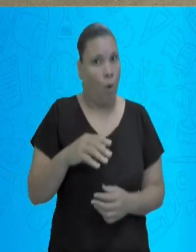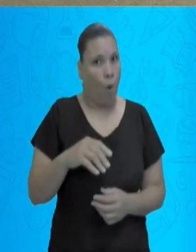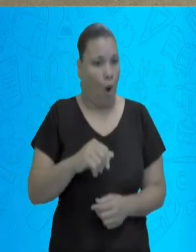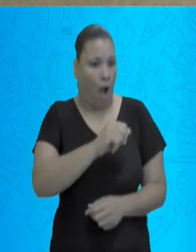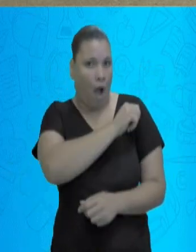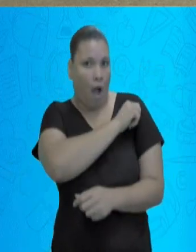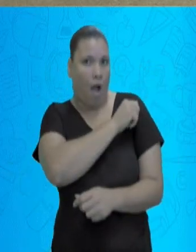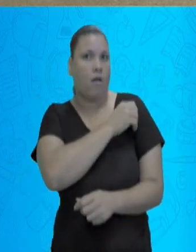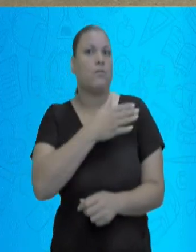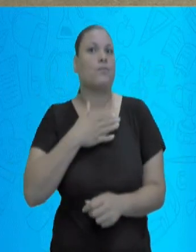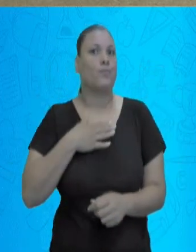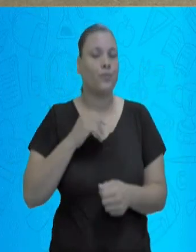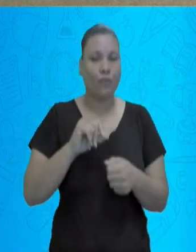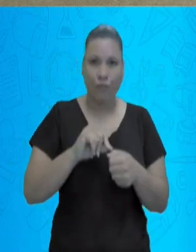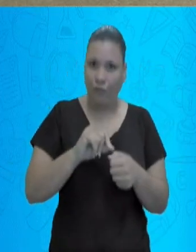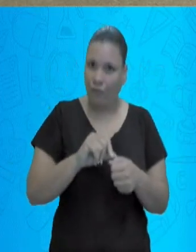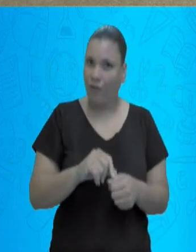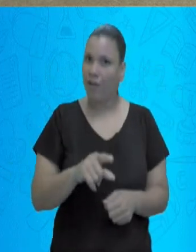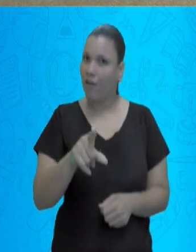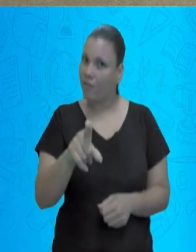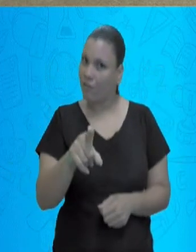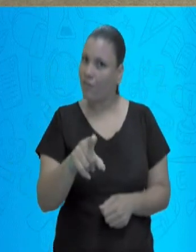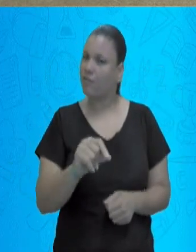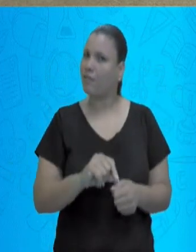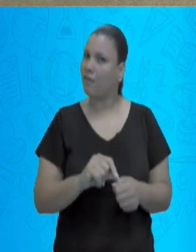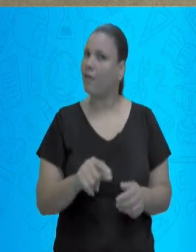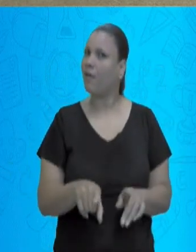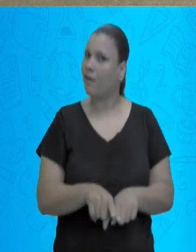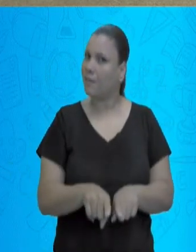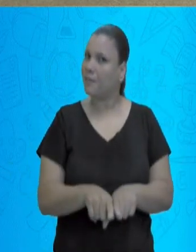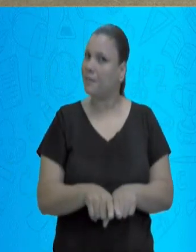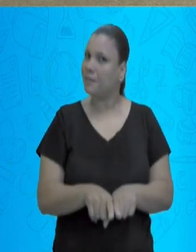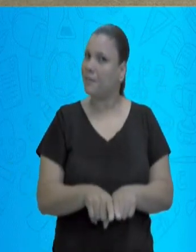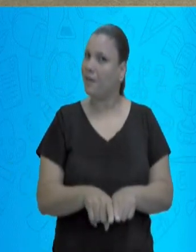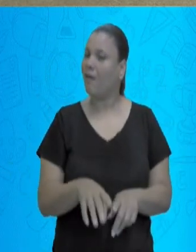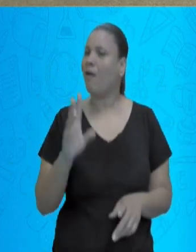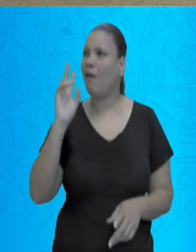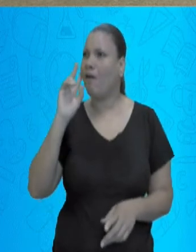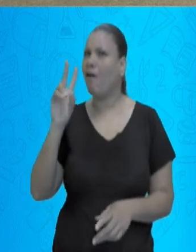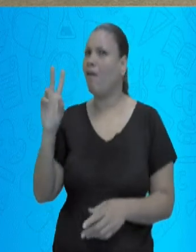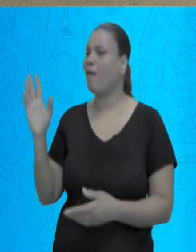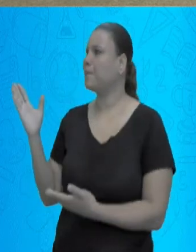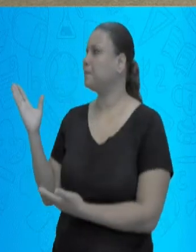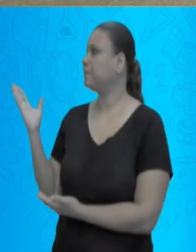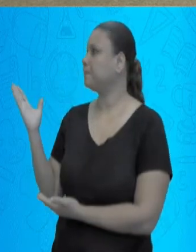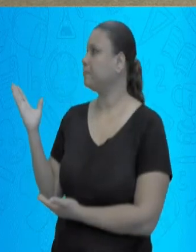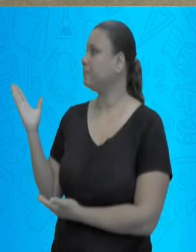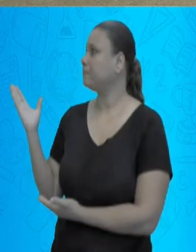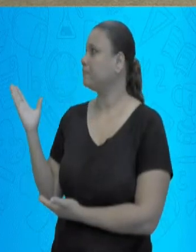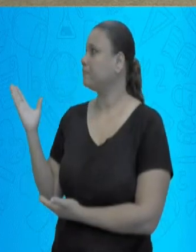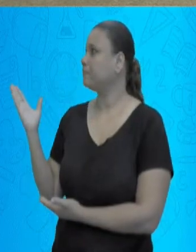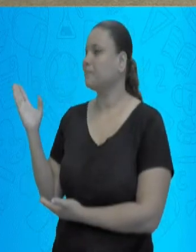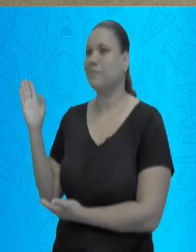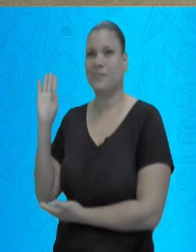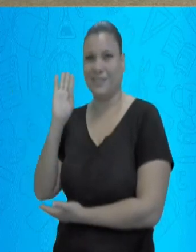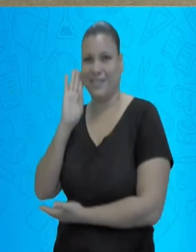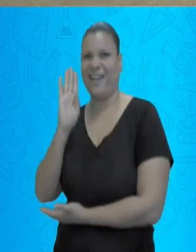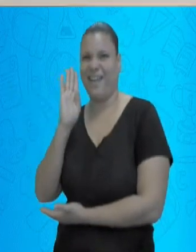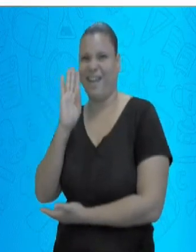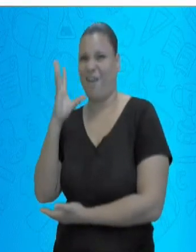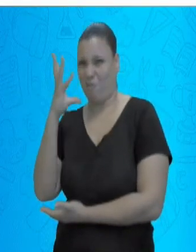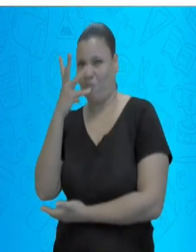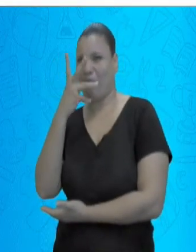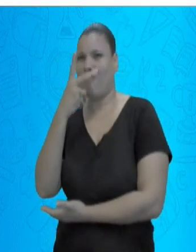Vocês fizeram o de vocês também? Vamos ver juntos, gente? Olha que bacana o monstro. Olha aqui. Que